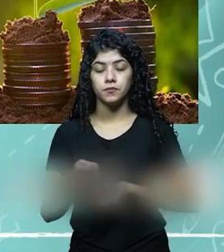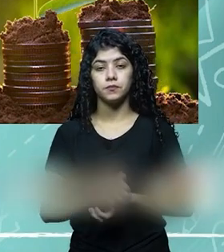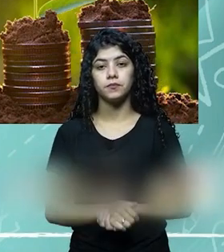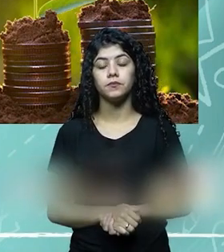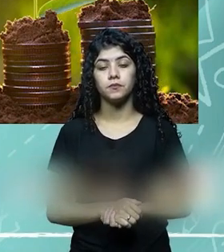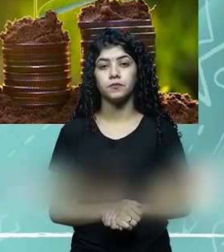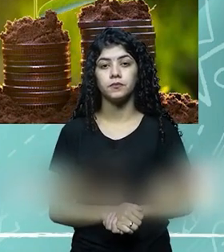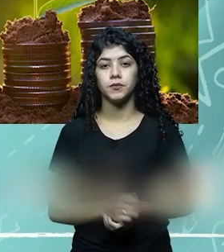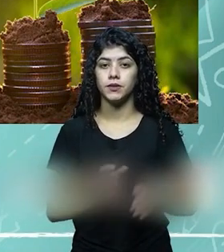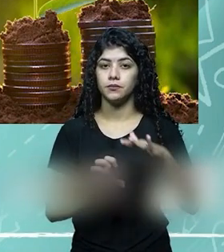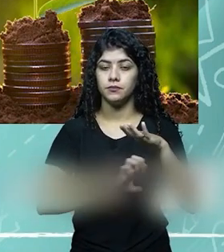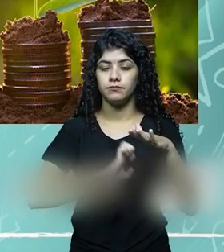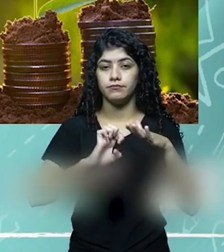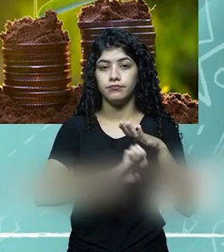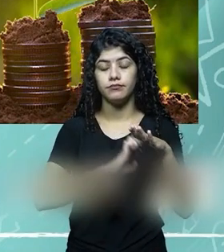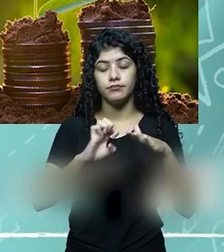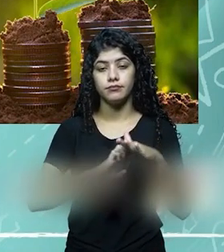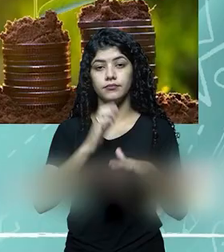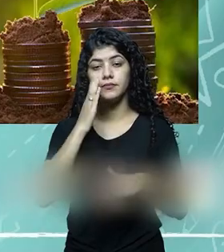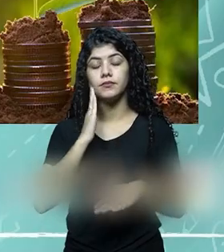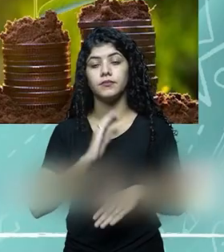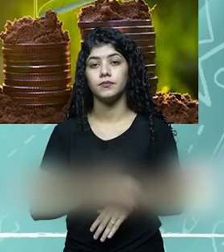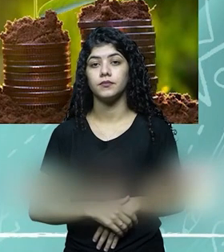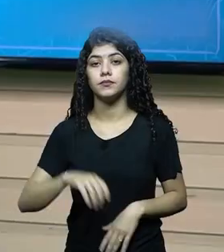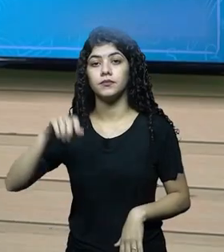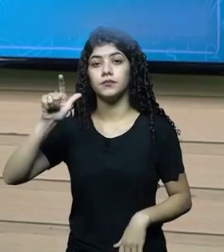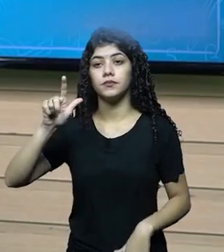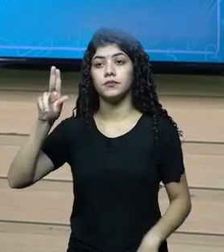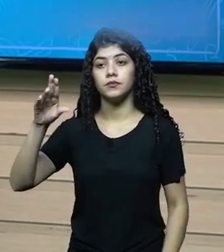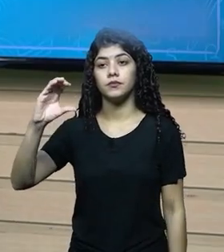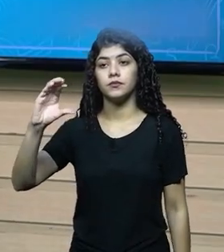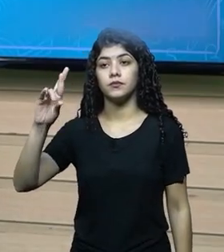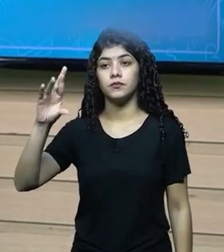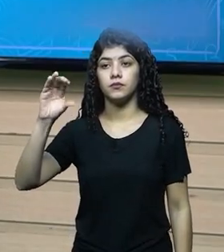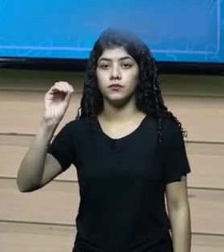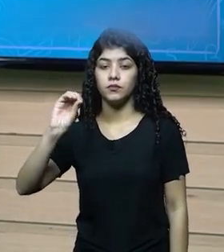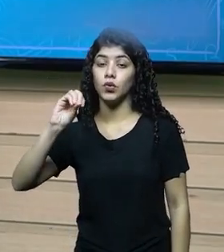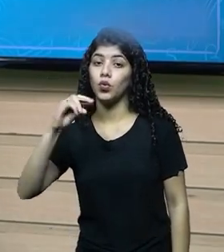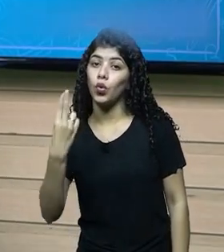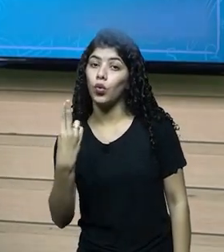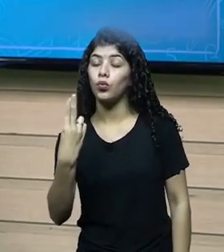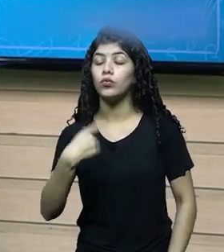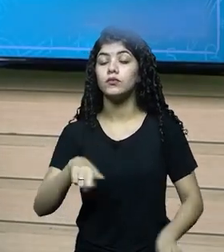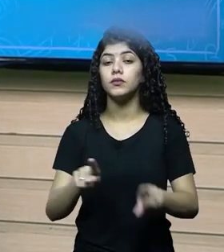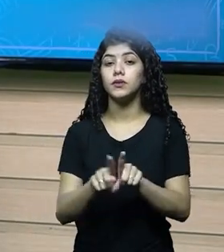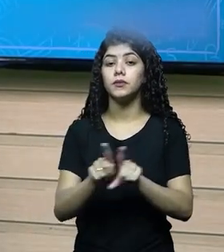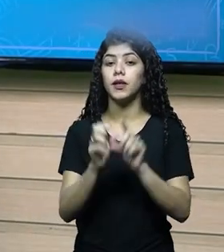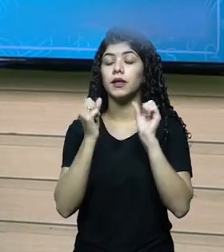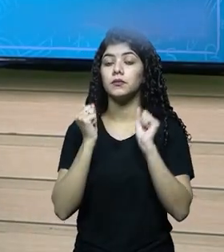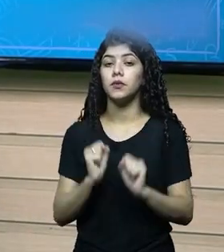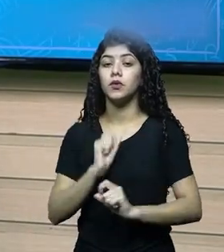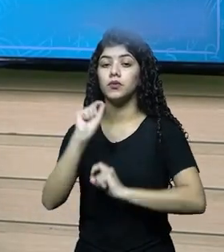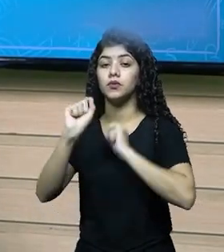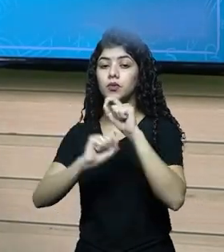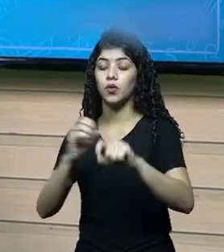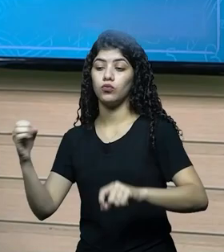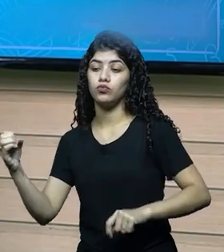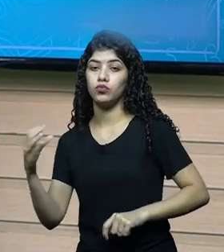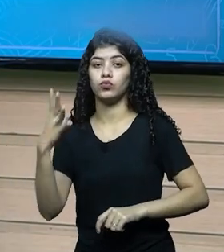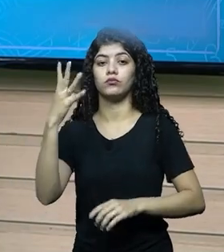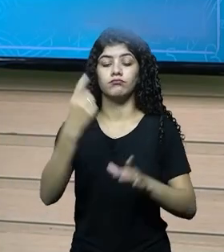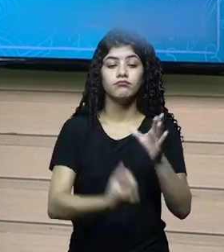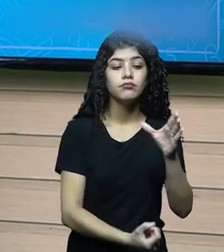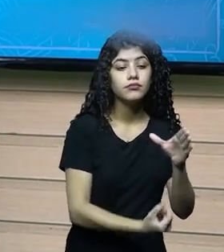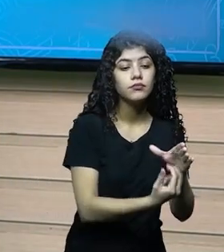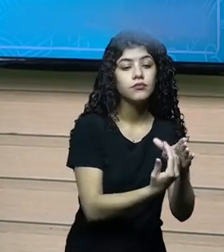econômicos futuros para a empresa, ou seja, lucro. Ou, então, eles podem render novas mudas,